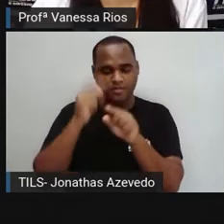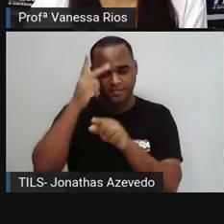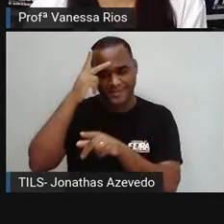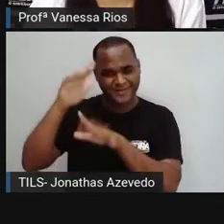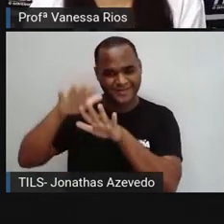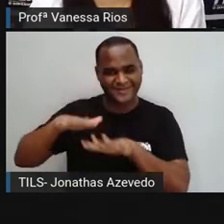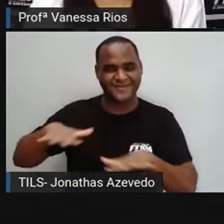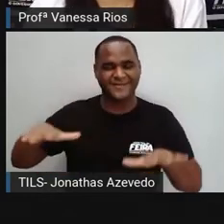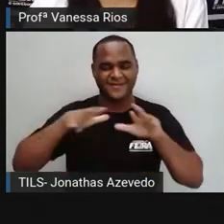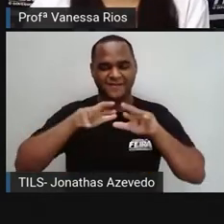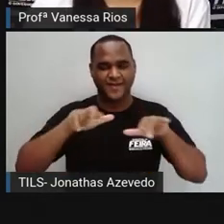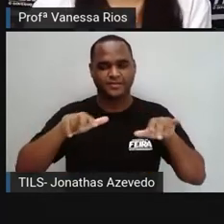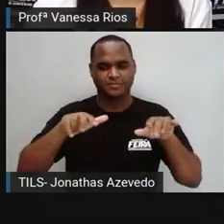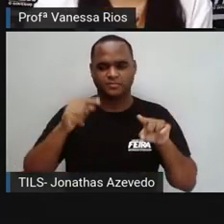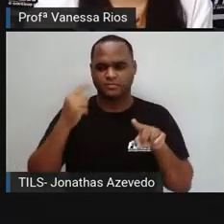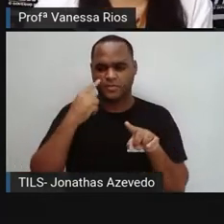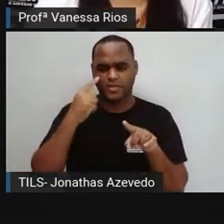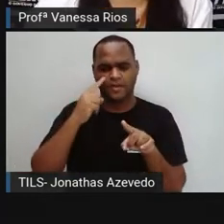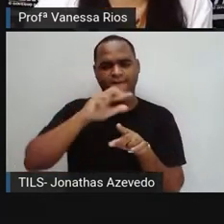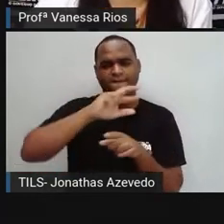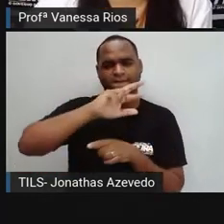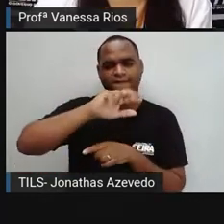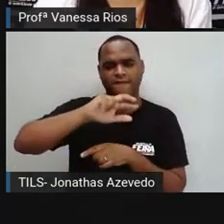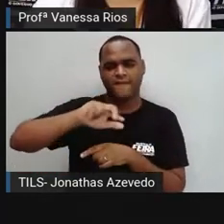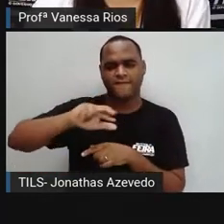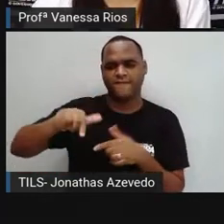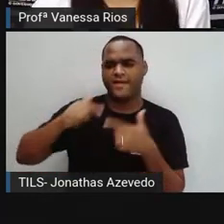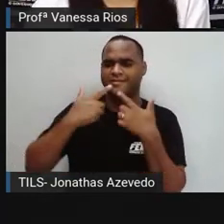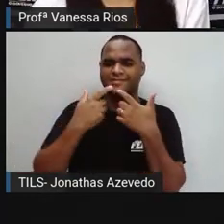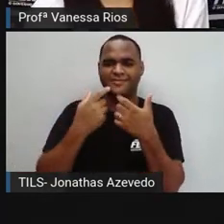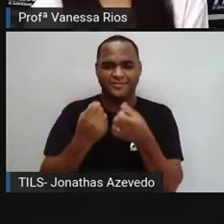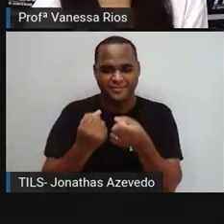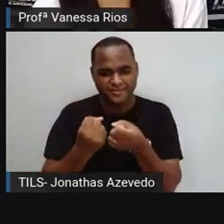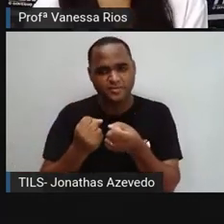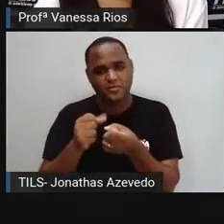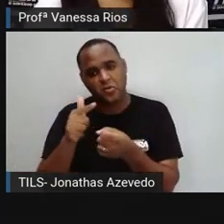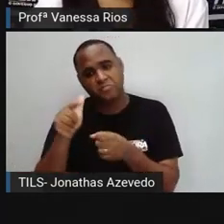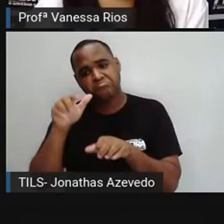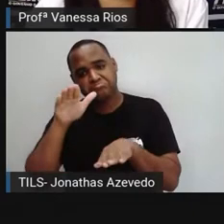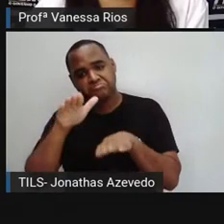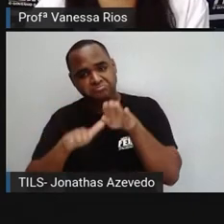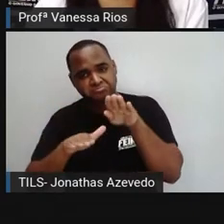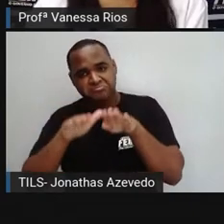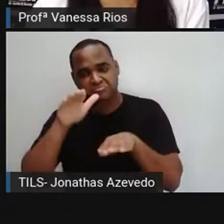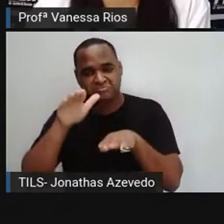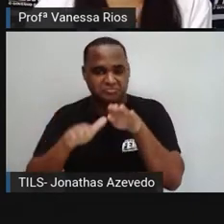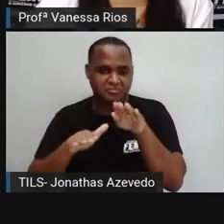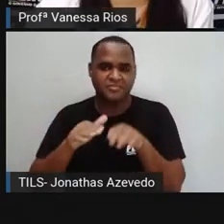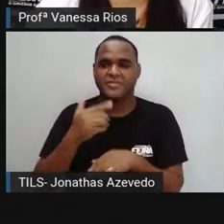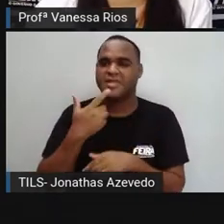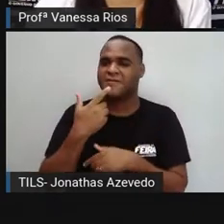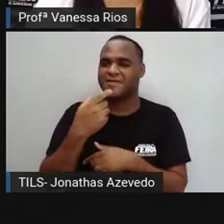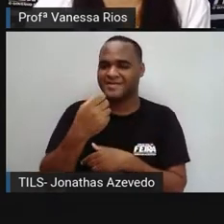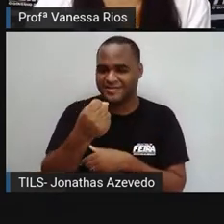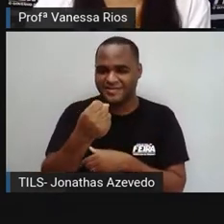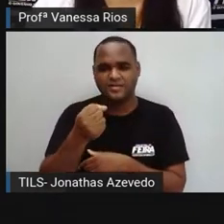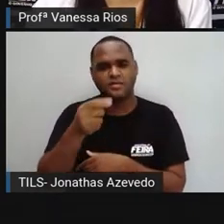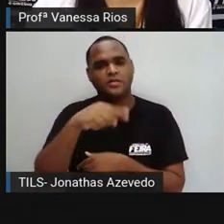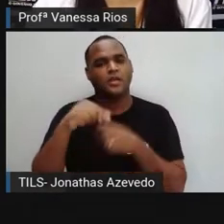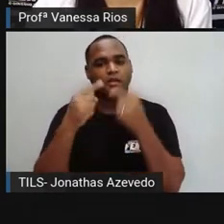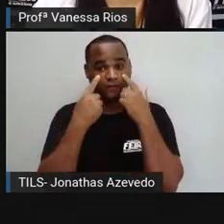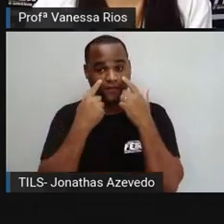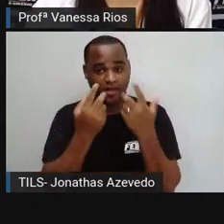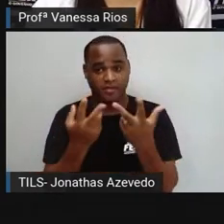Quando a gente pensa em variedades linguísticas ou variações linguísticas, a gente observa aí